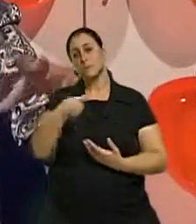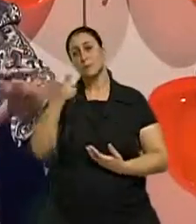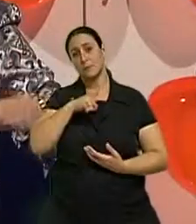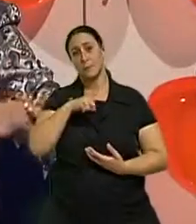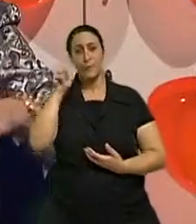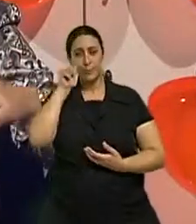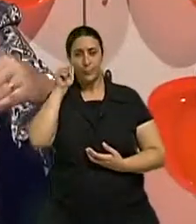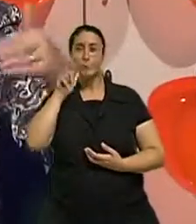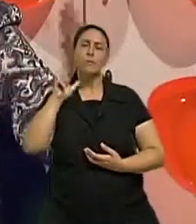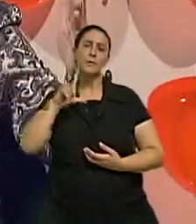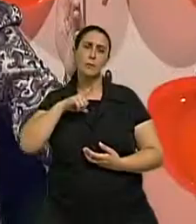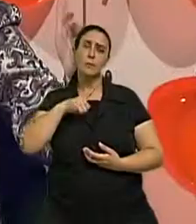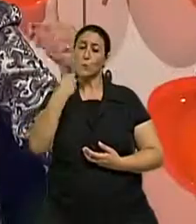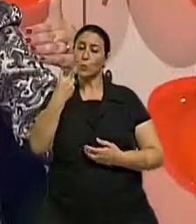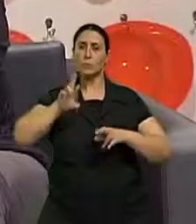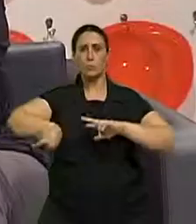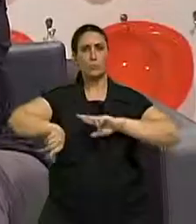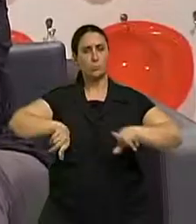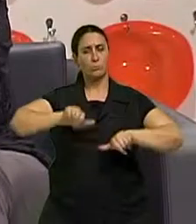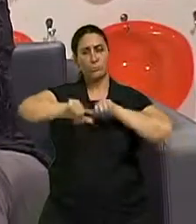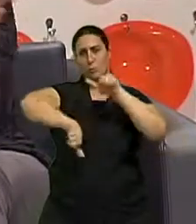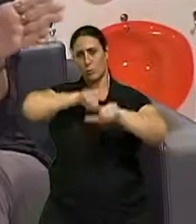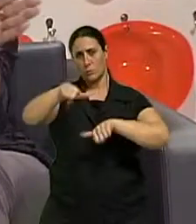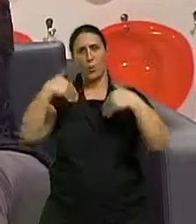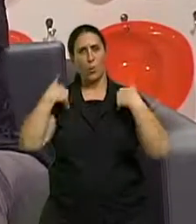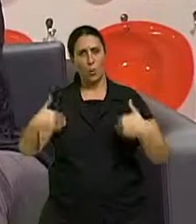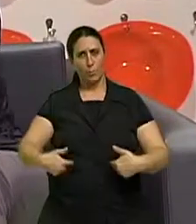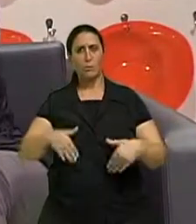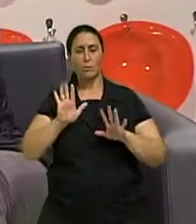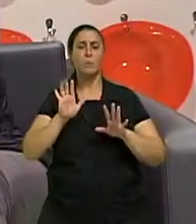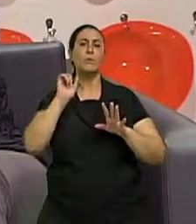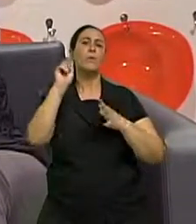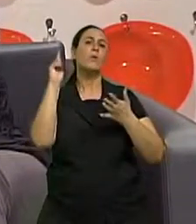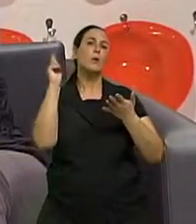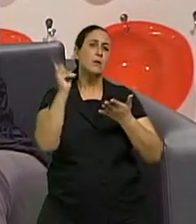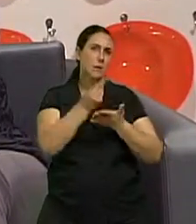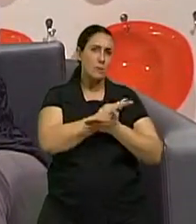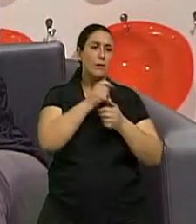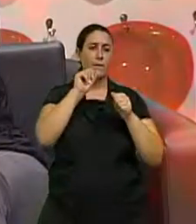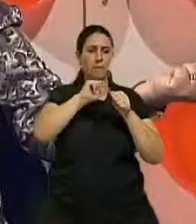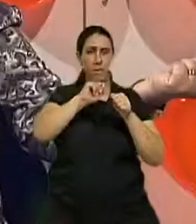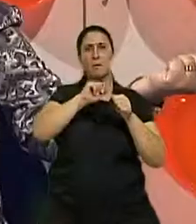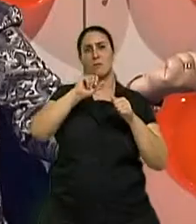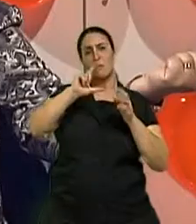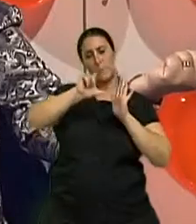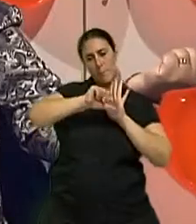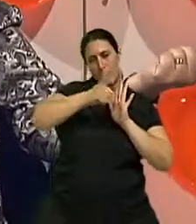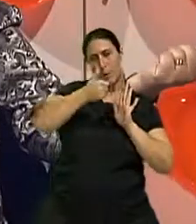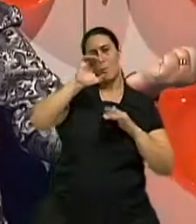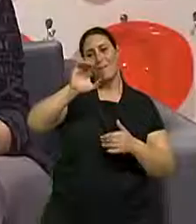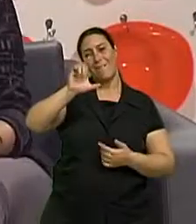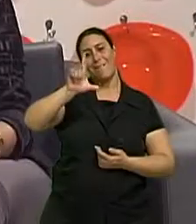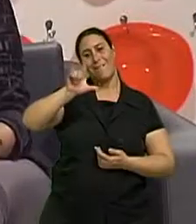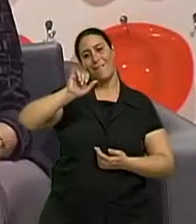mulheres têm duas grandes mudanças no corpo. Eu disse, eu disse trocado, né? A fase do climatério e a última é a menopausa. Eu disse trocado,